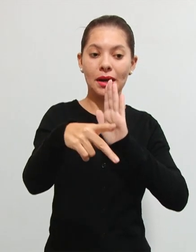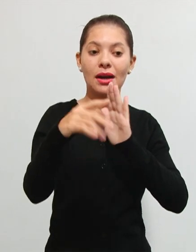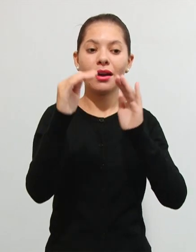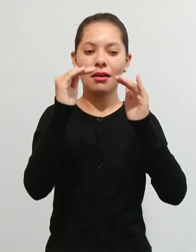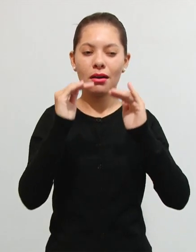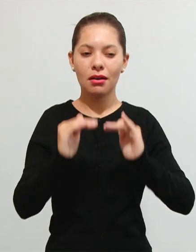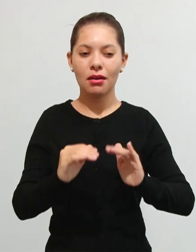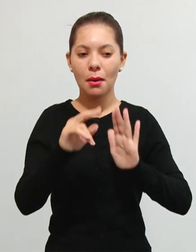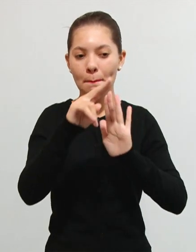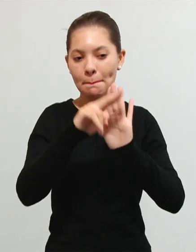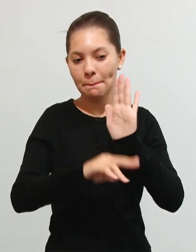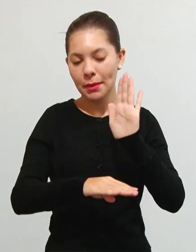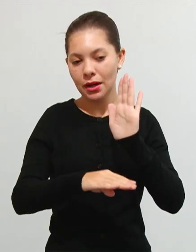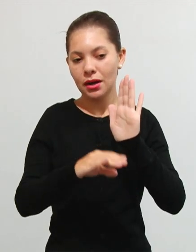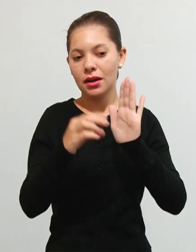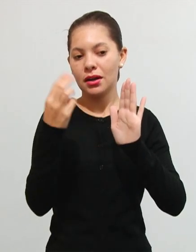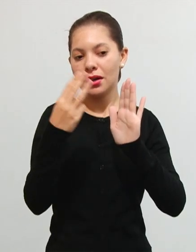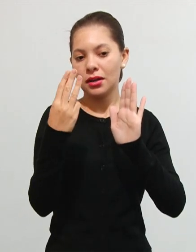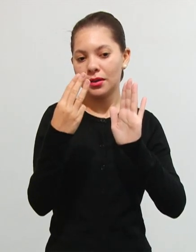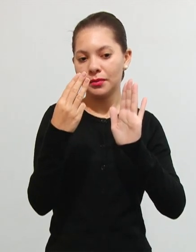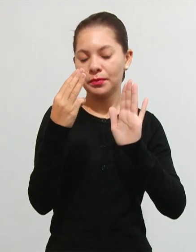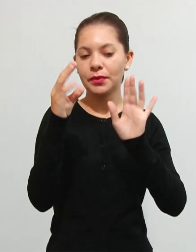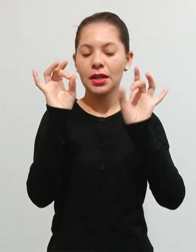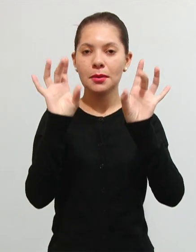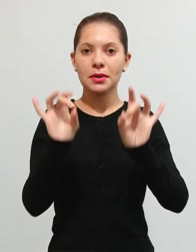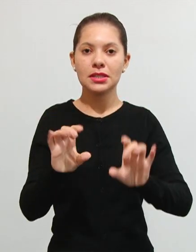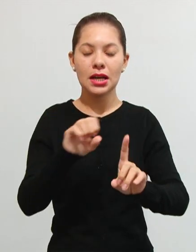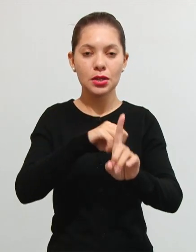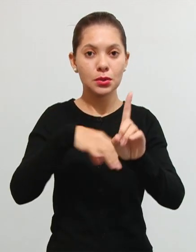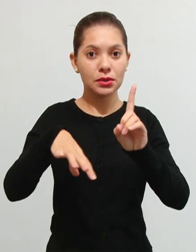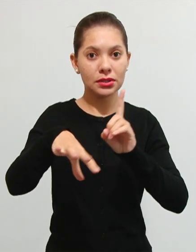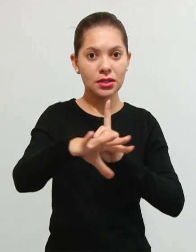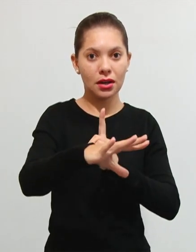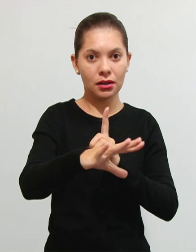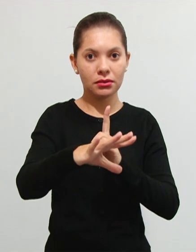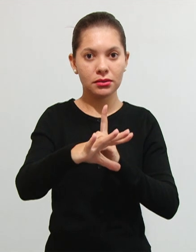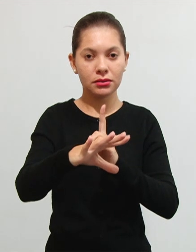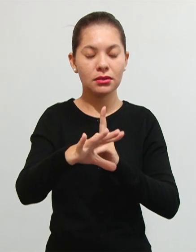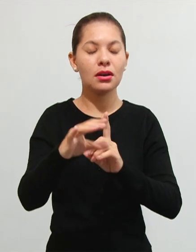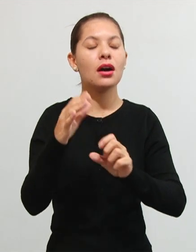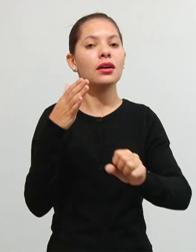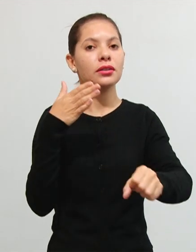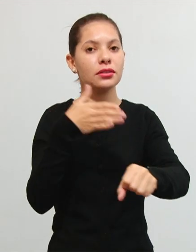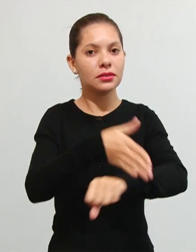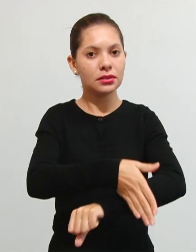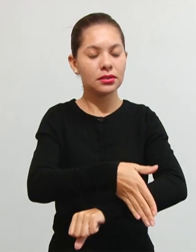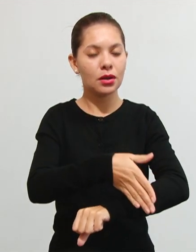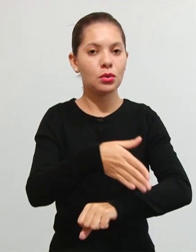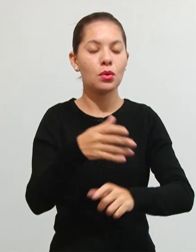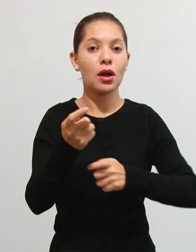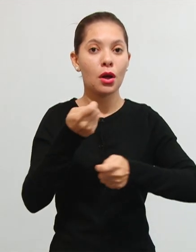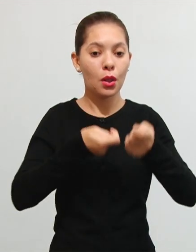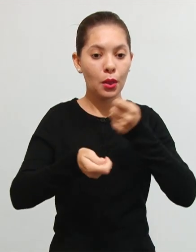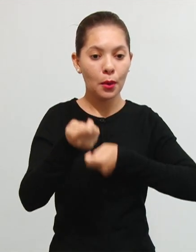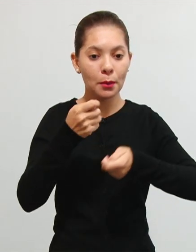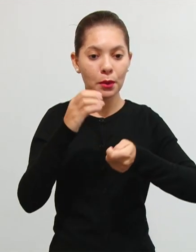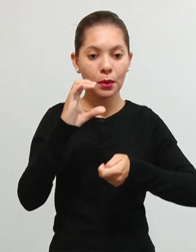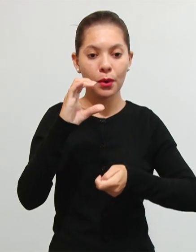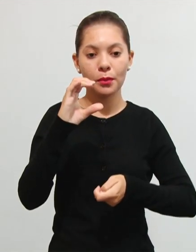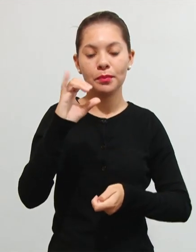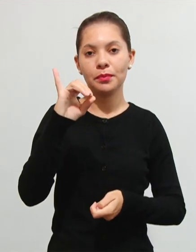contribuições as especiais sociais as de intervenção no domínio econômico conhecida como as CIDES né